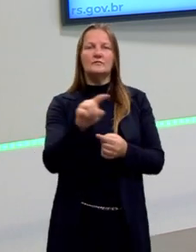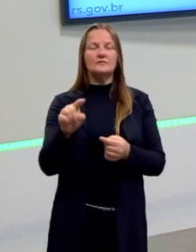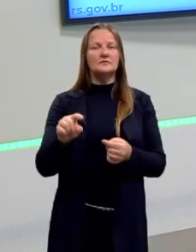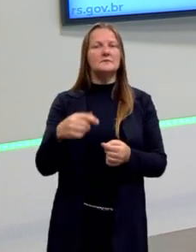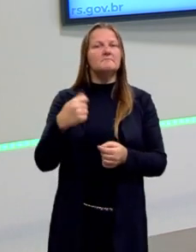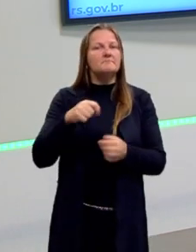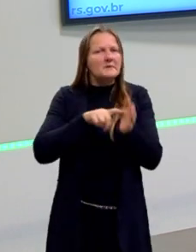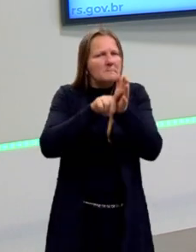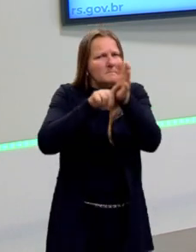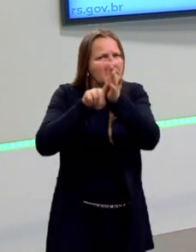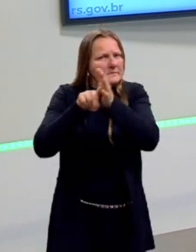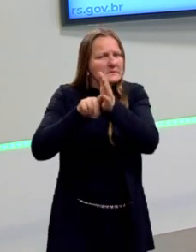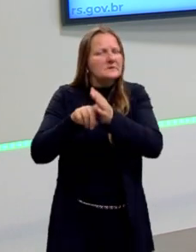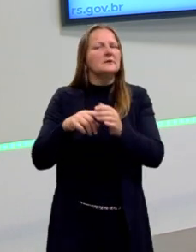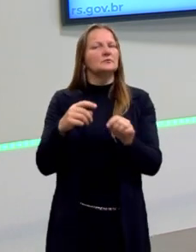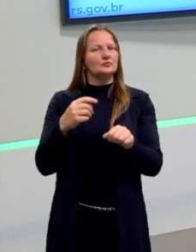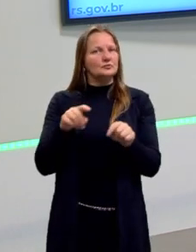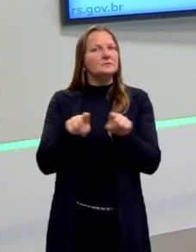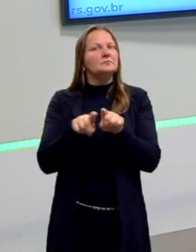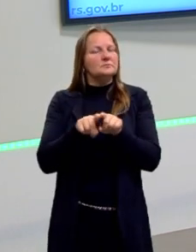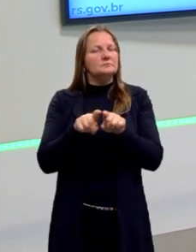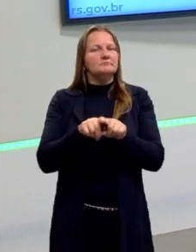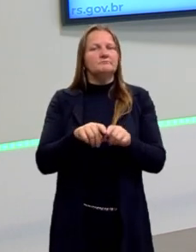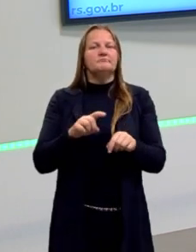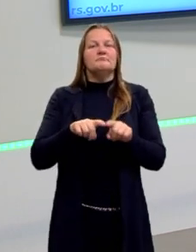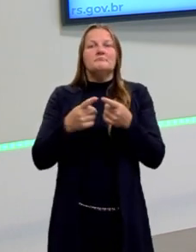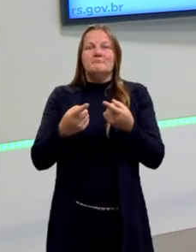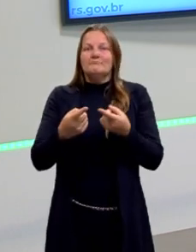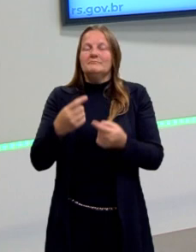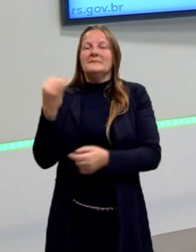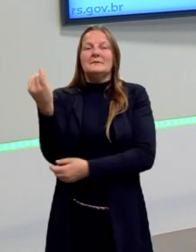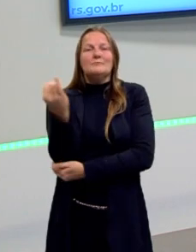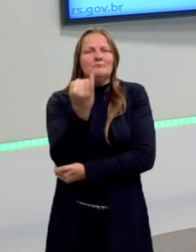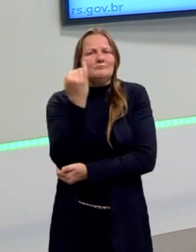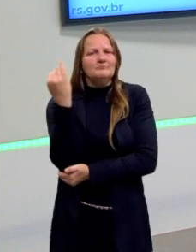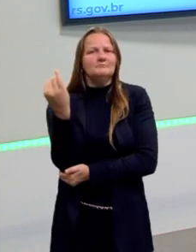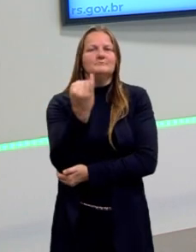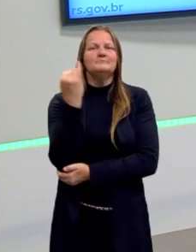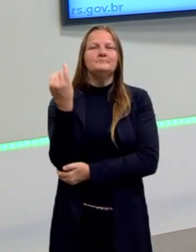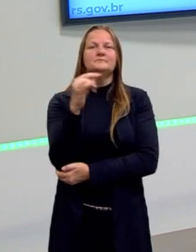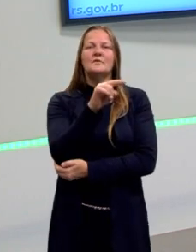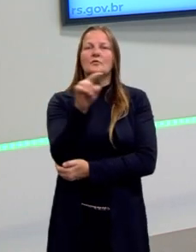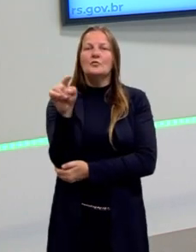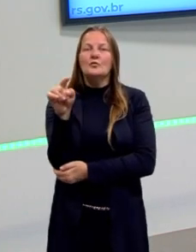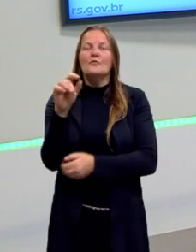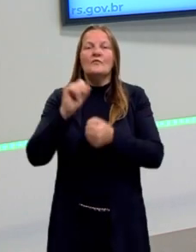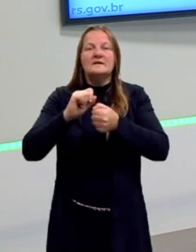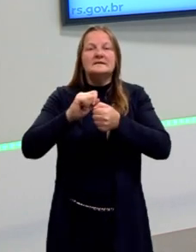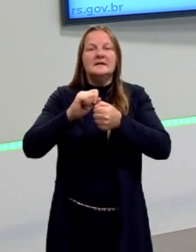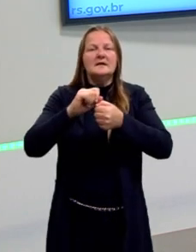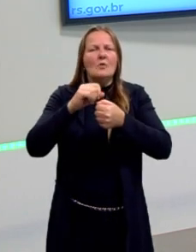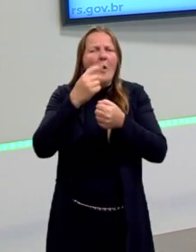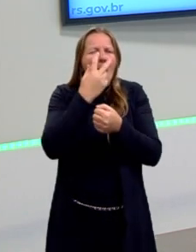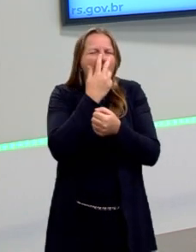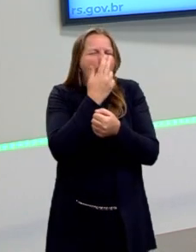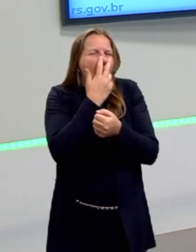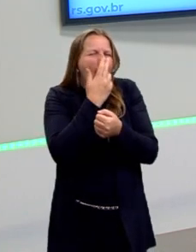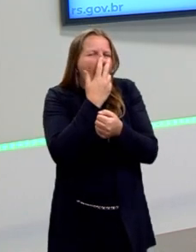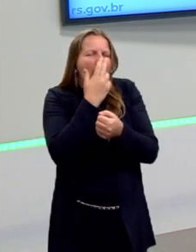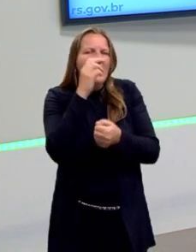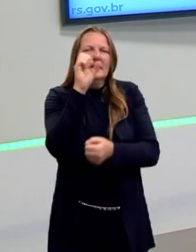pesquisando outras, por favor, né? Mas entre uma delas, é importante você fazer um simulado, porque o ENEM são